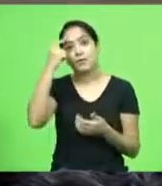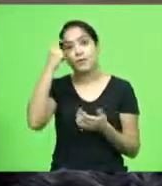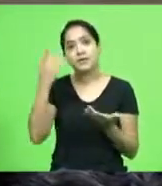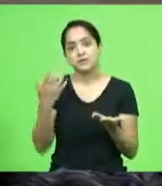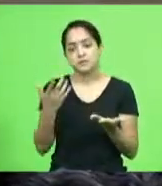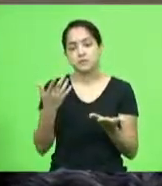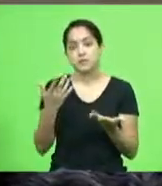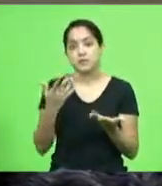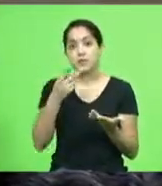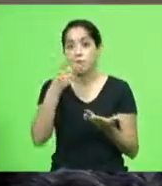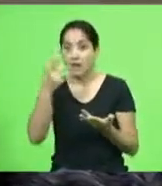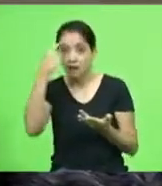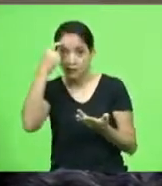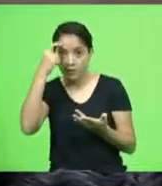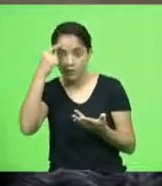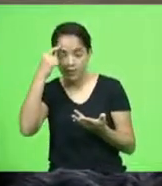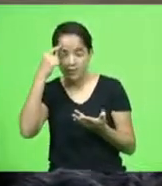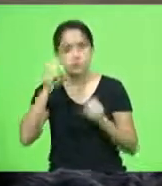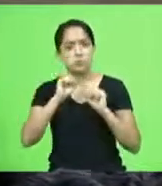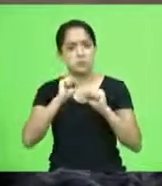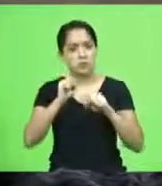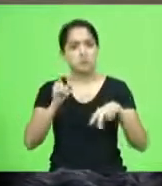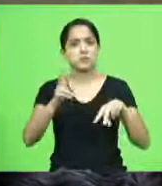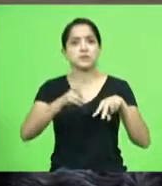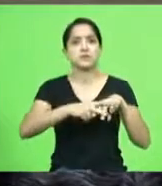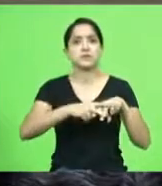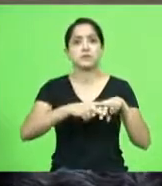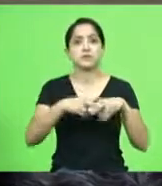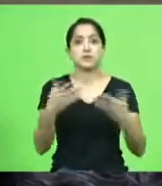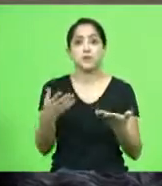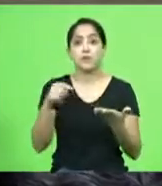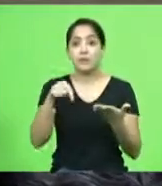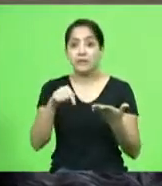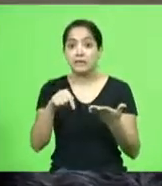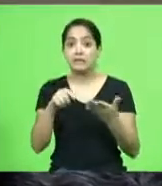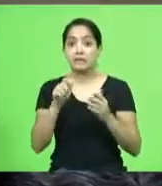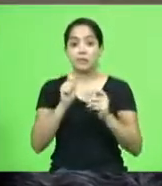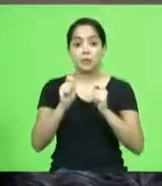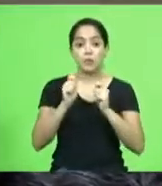gente vai ser preso mesmo então a gente tem que estar aqui contendo as palavras